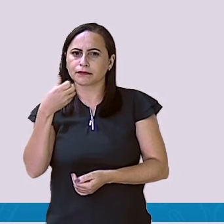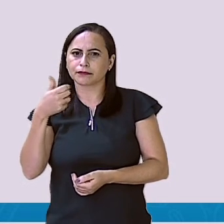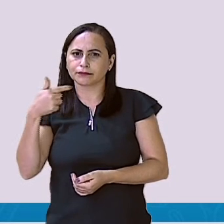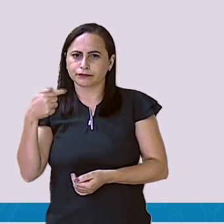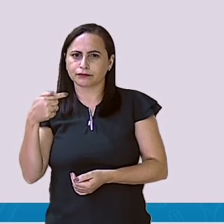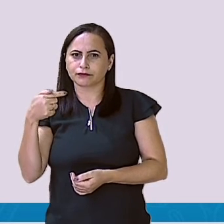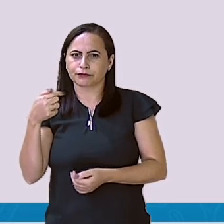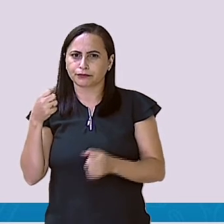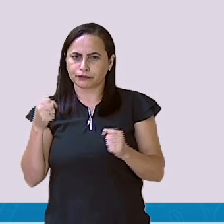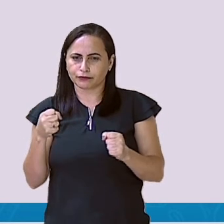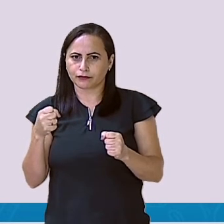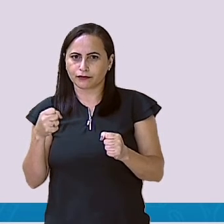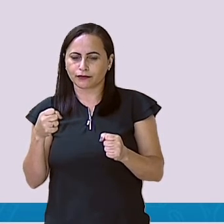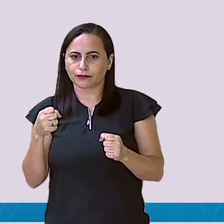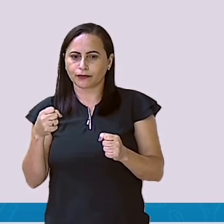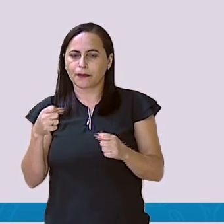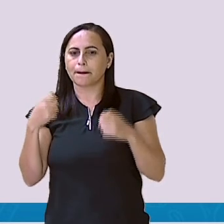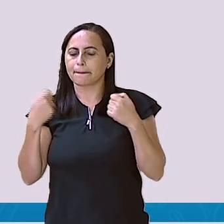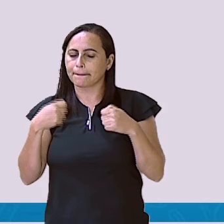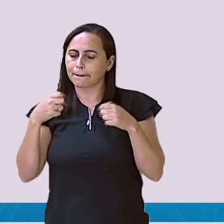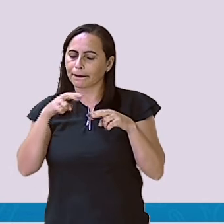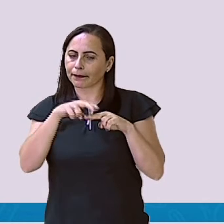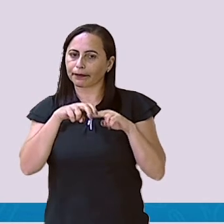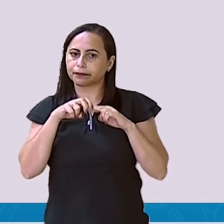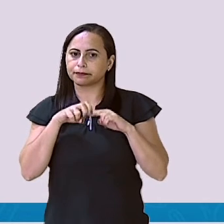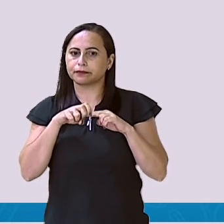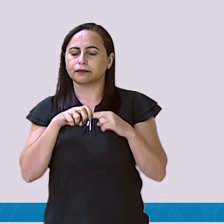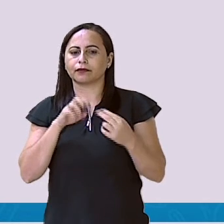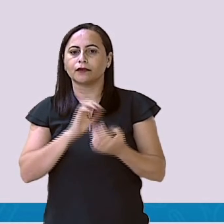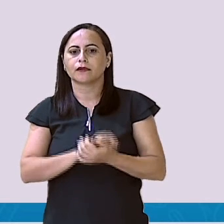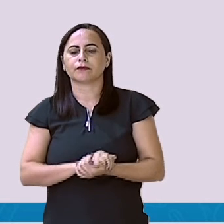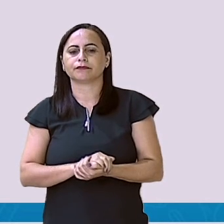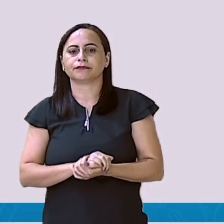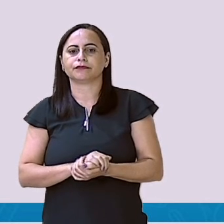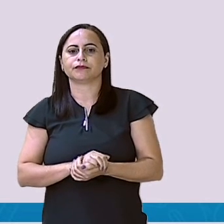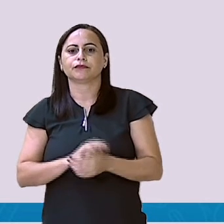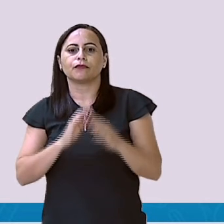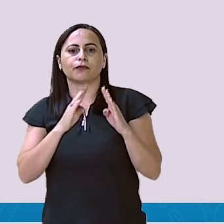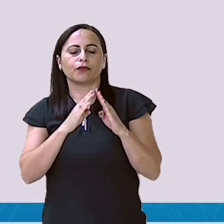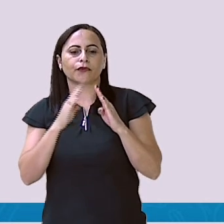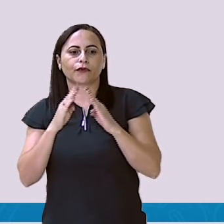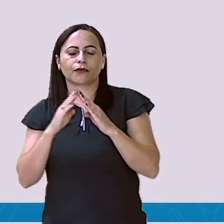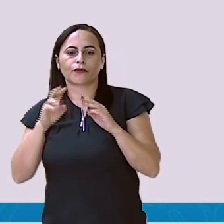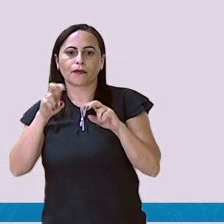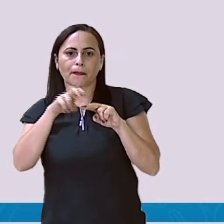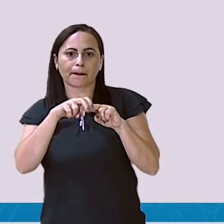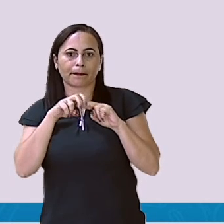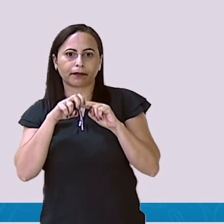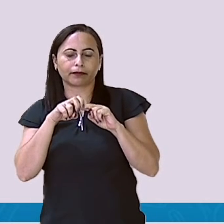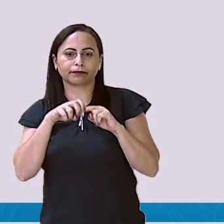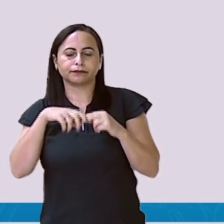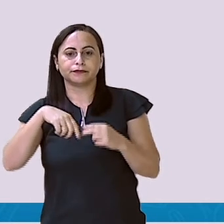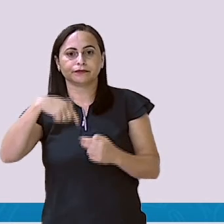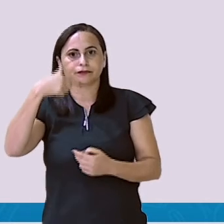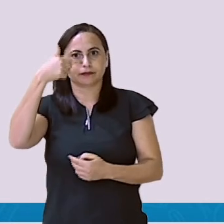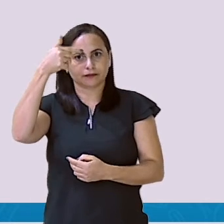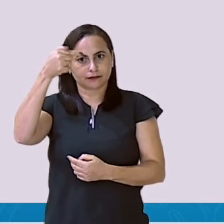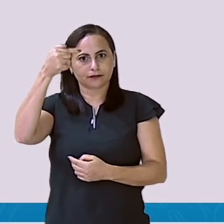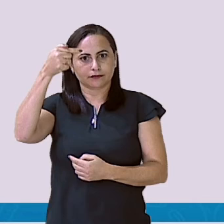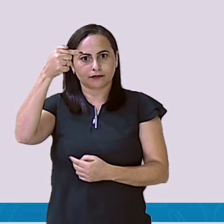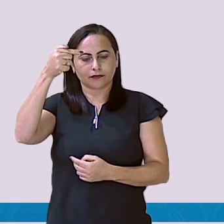Não tem jeito. Eu tenho que pegar emprestado, ó. O meu vizinho vai me emprestar, ele vai ficar com 7.